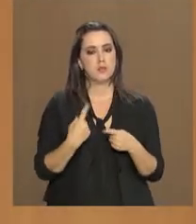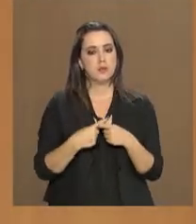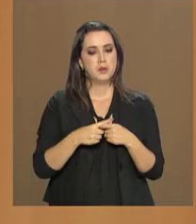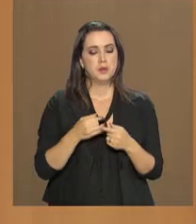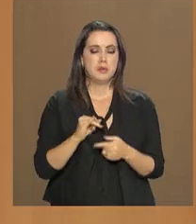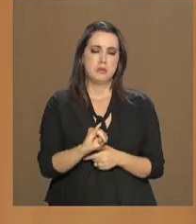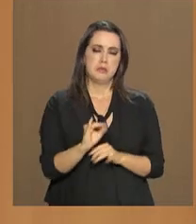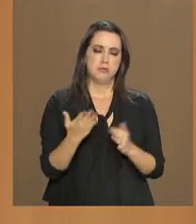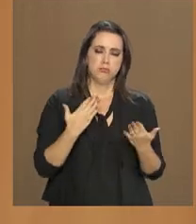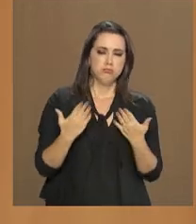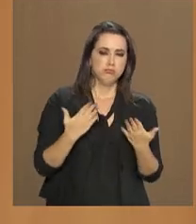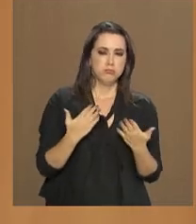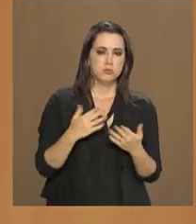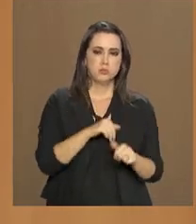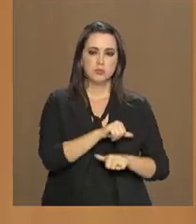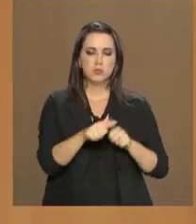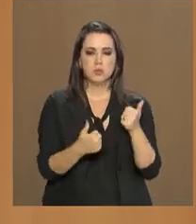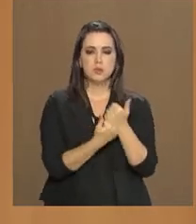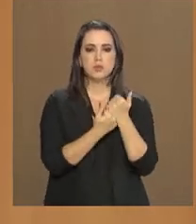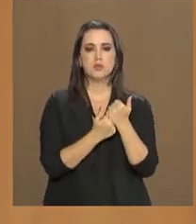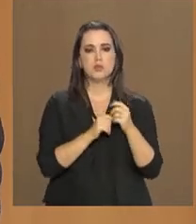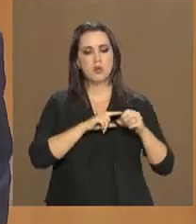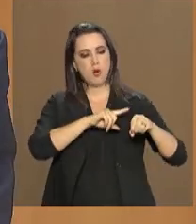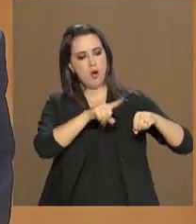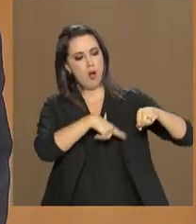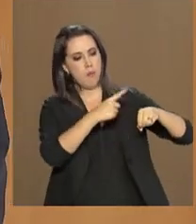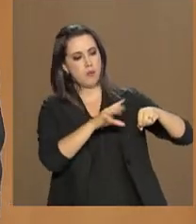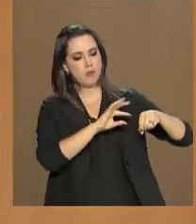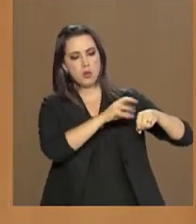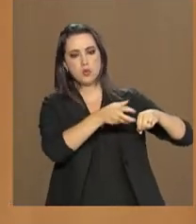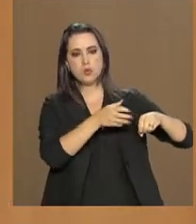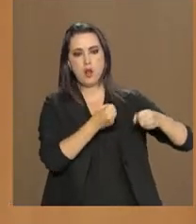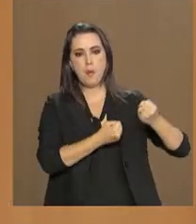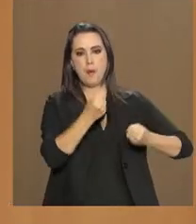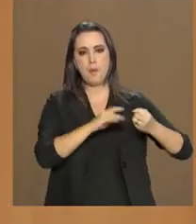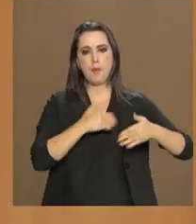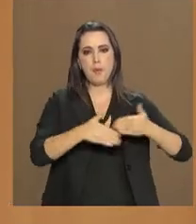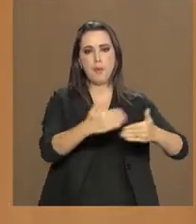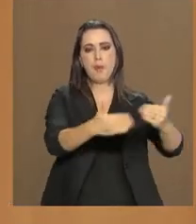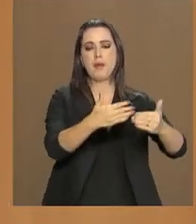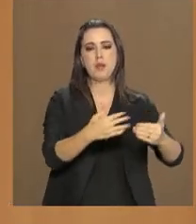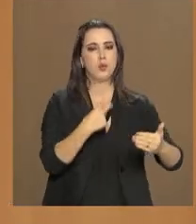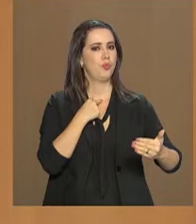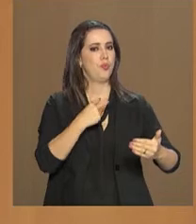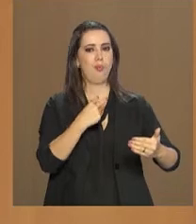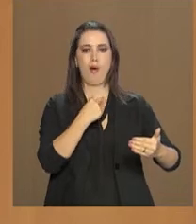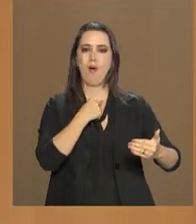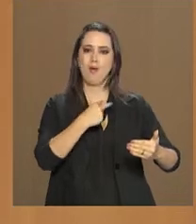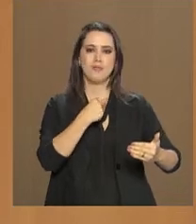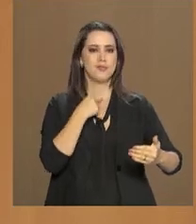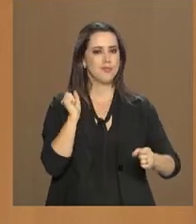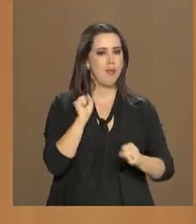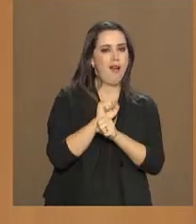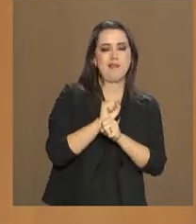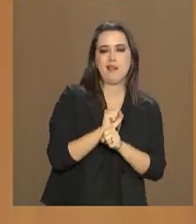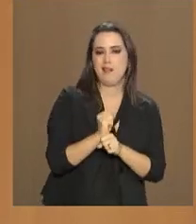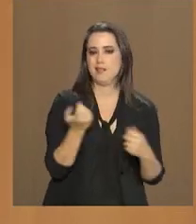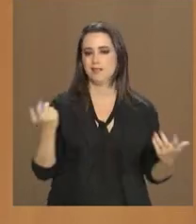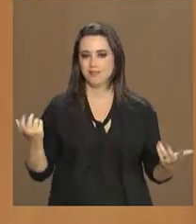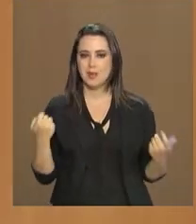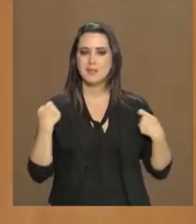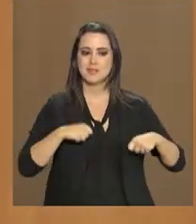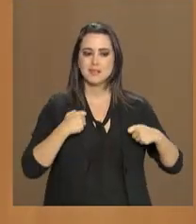se trocasse um pneu de um carro em movimento. A máquina pública não pode, evidentemente, parar.